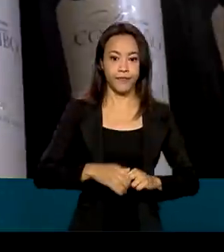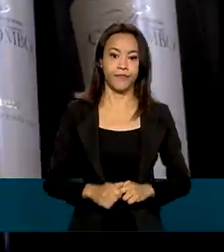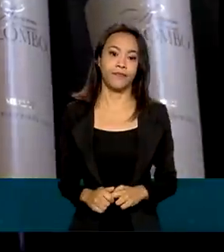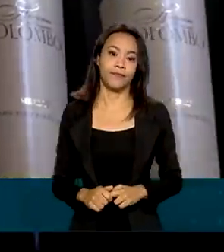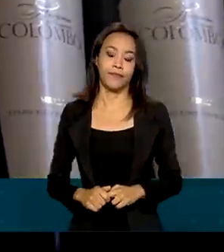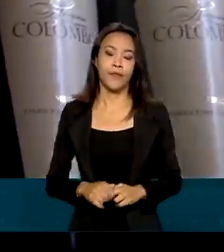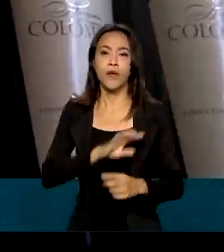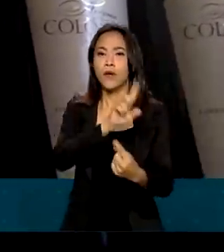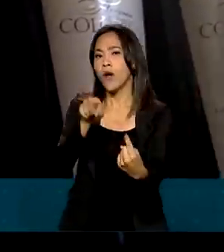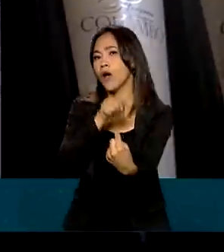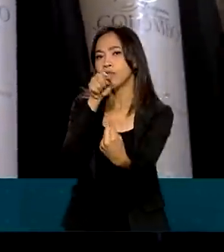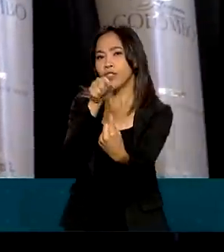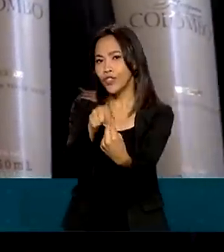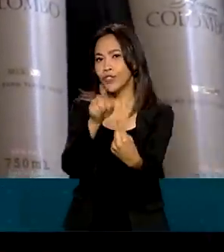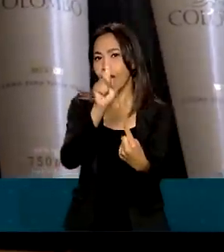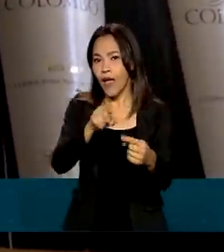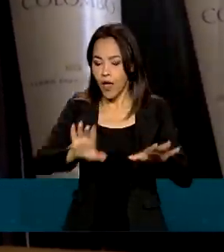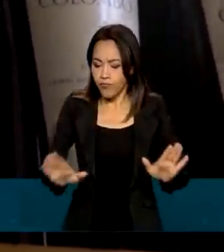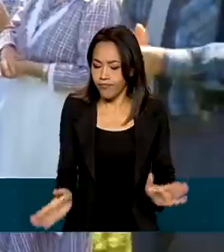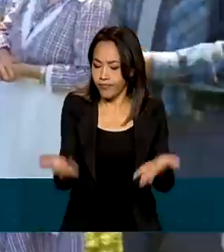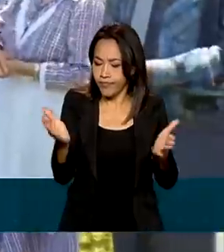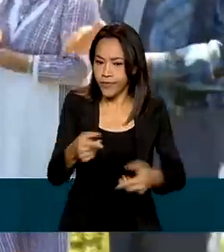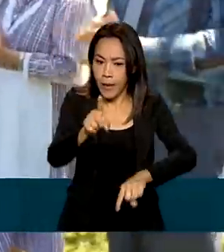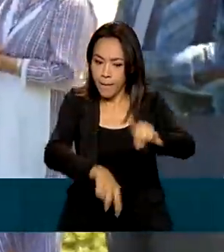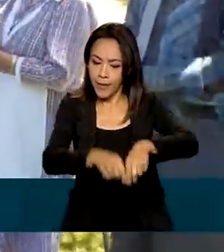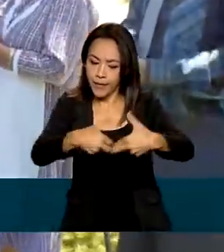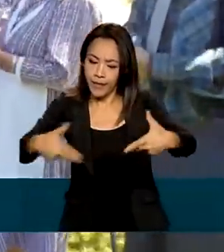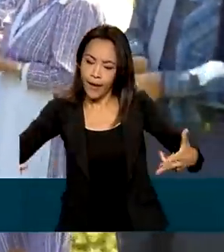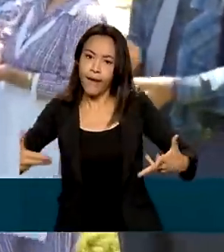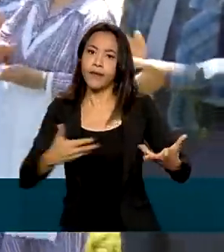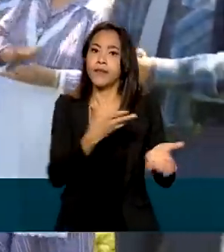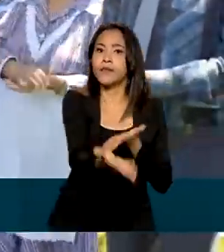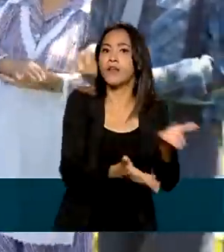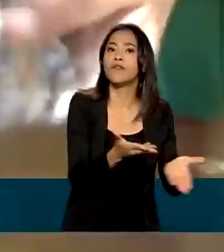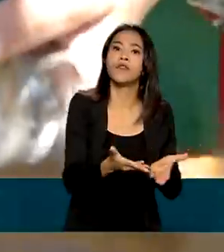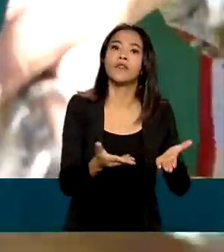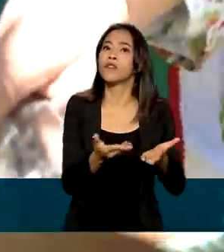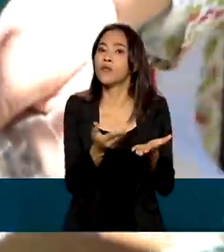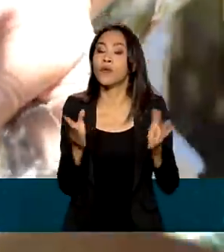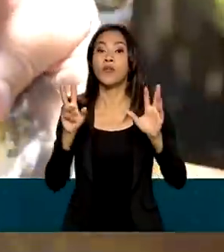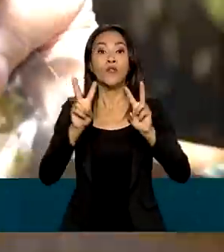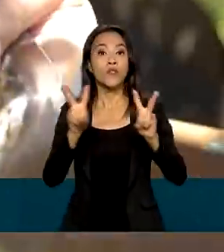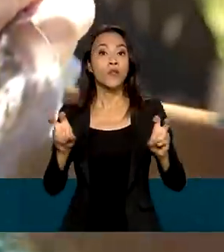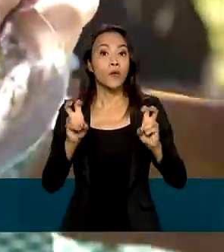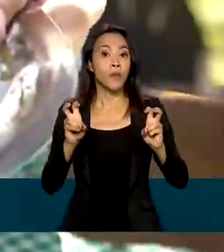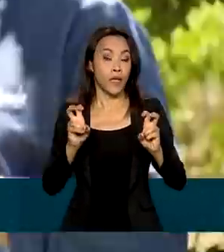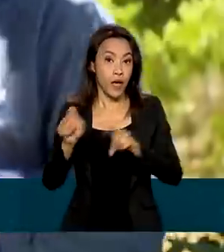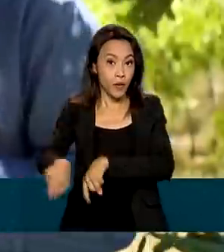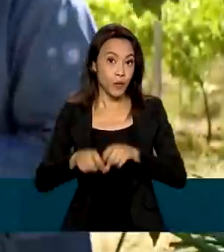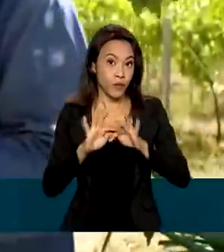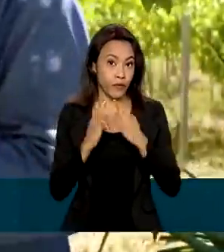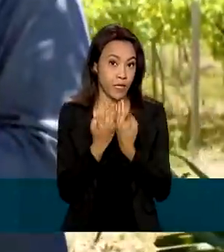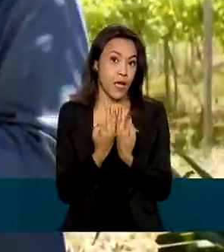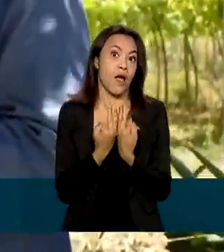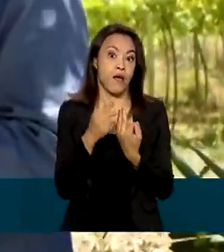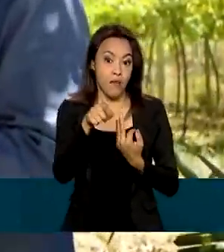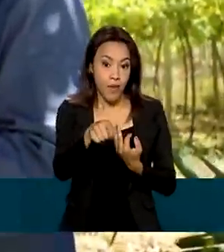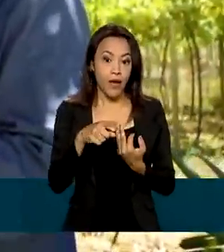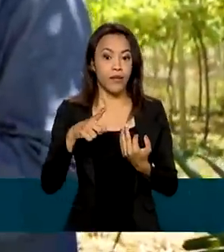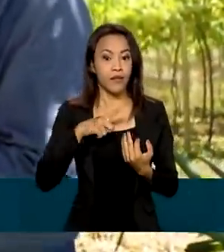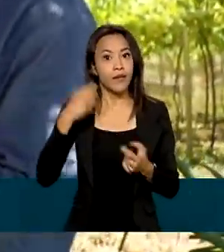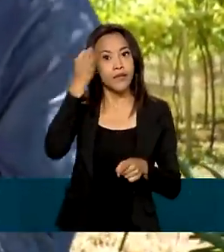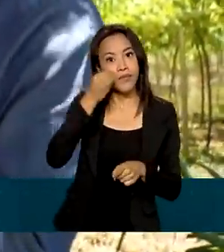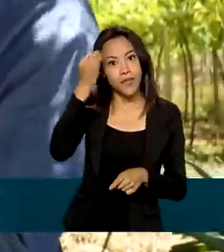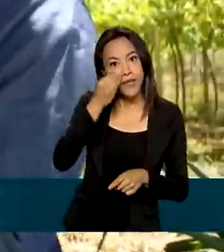O objetivo é impulsionar produtos e serviços da agricultura familiar, com geração de renda e vivências únicas